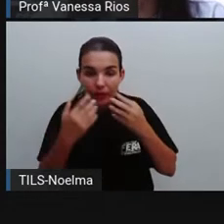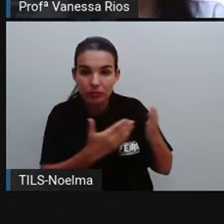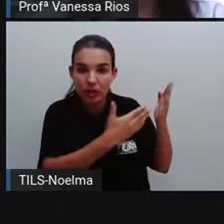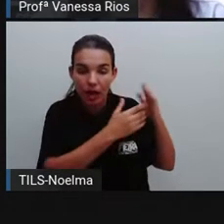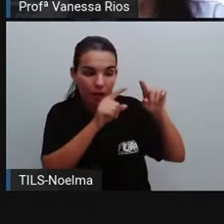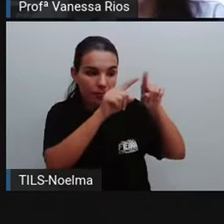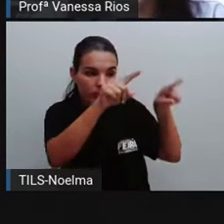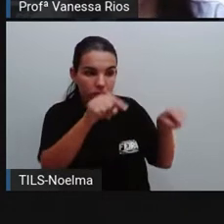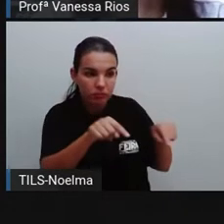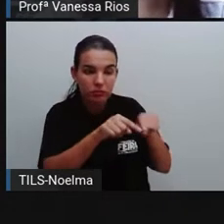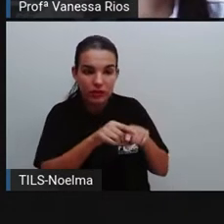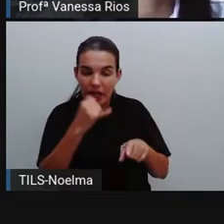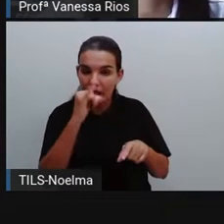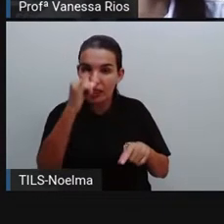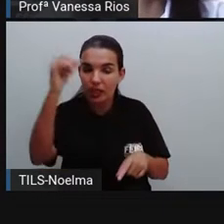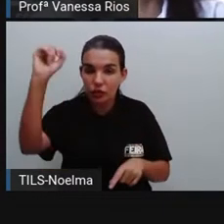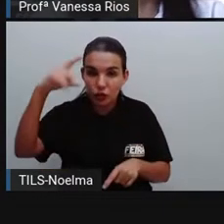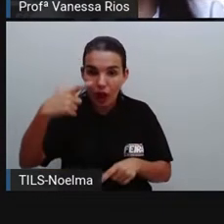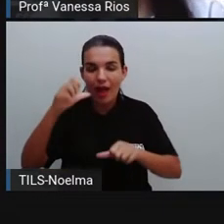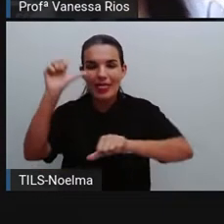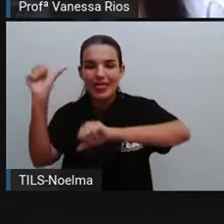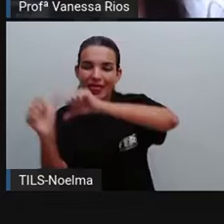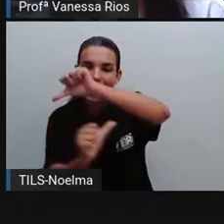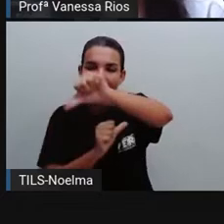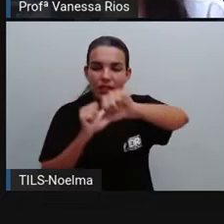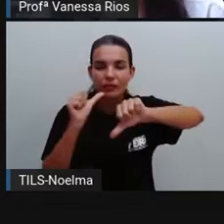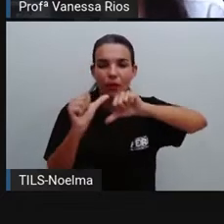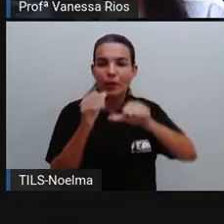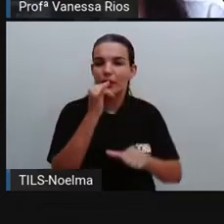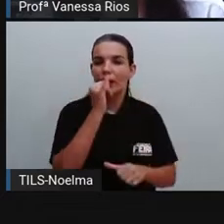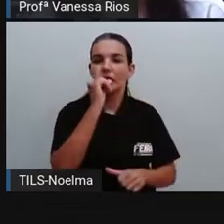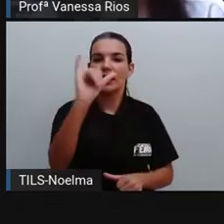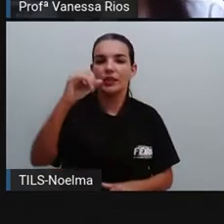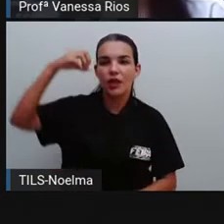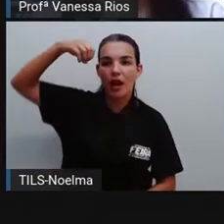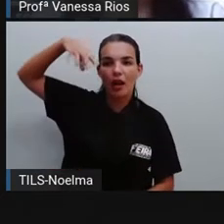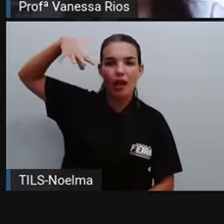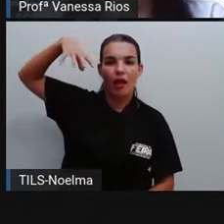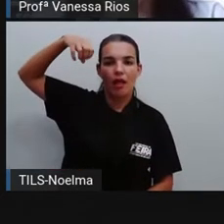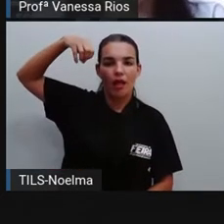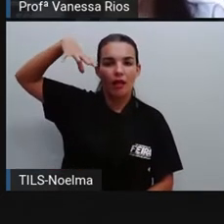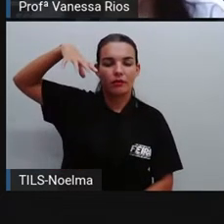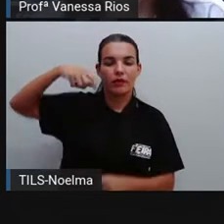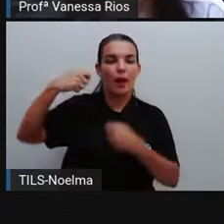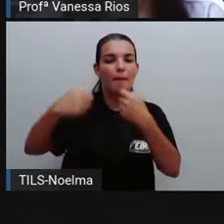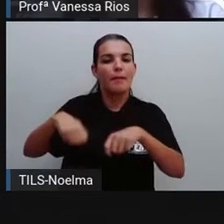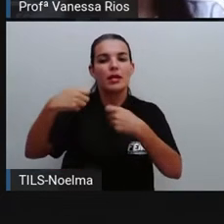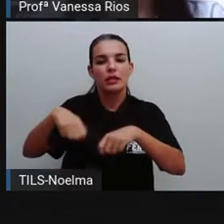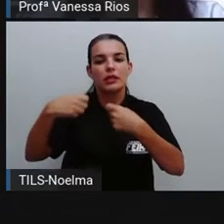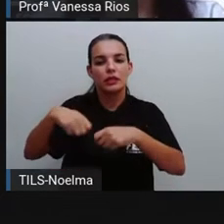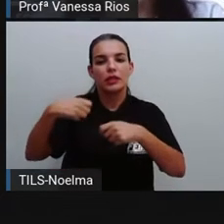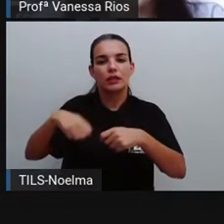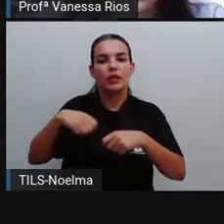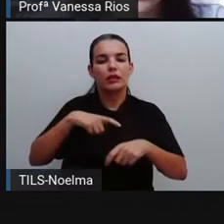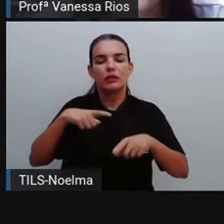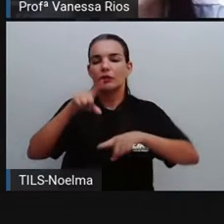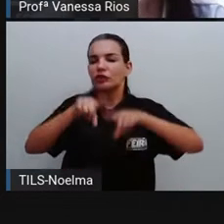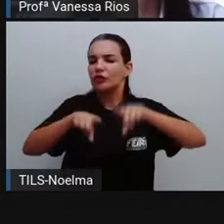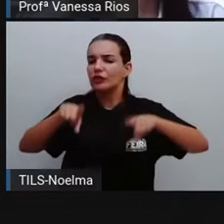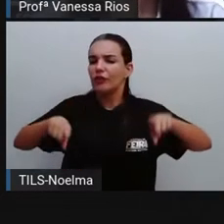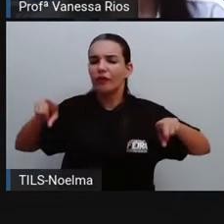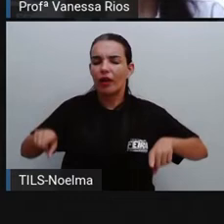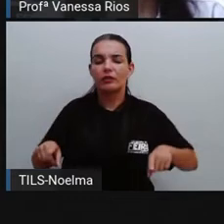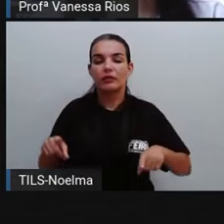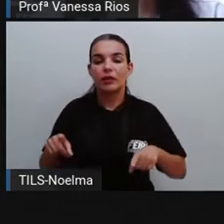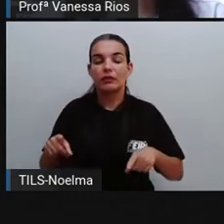energia solar e transformada aí na energia elétrica necessária aí a diversas atividades,